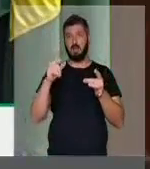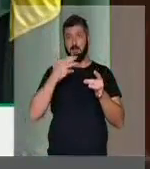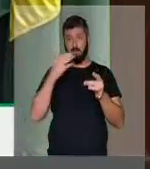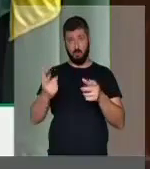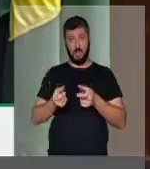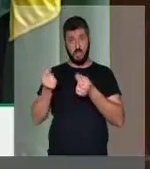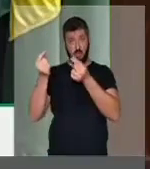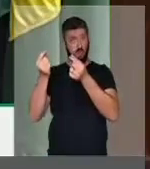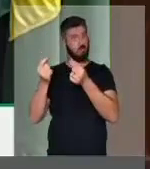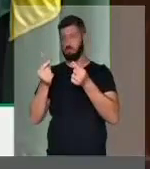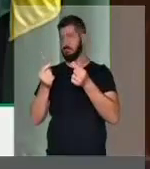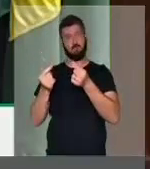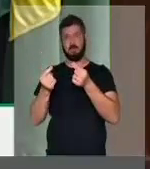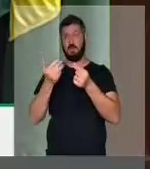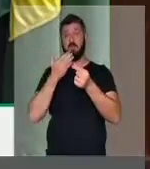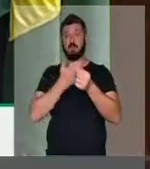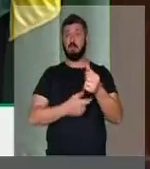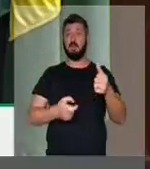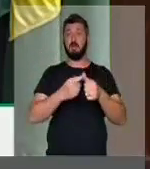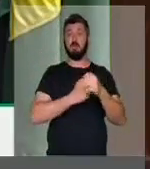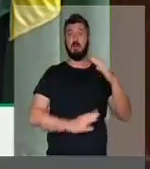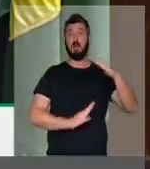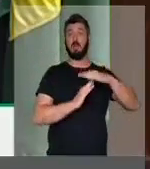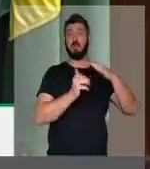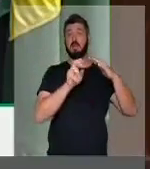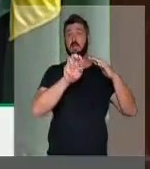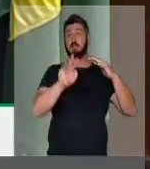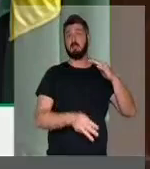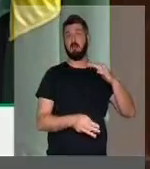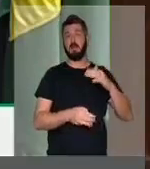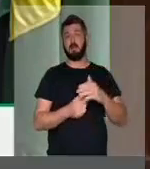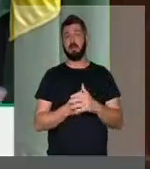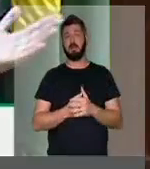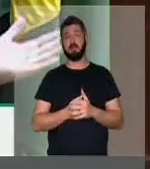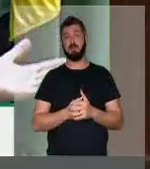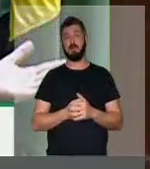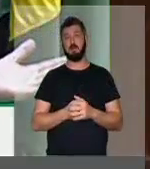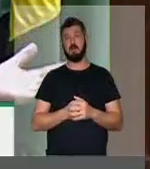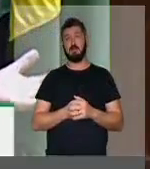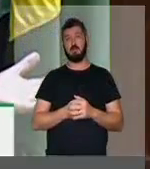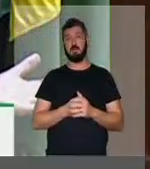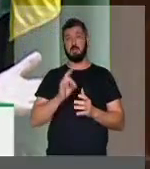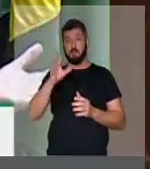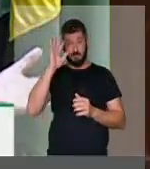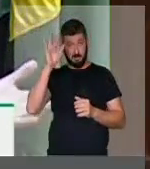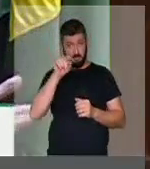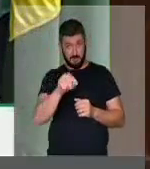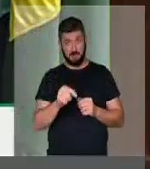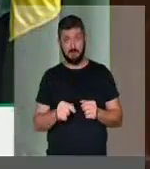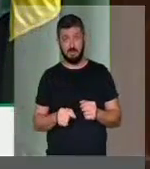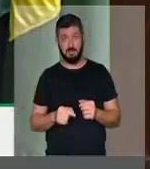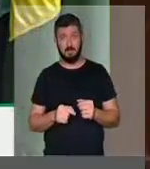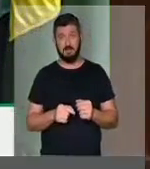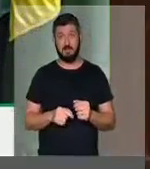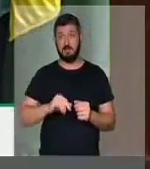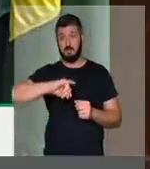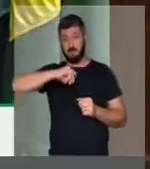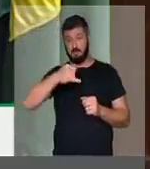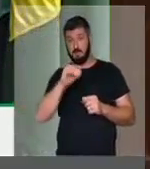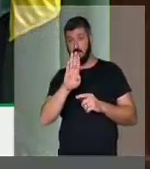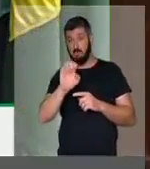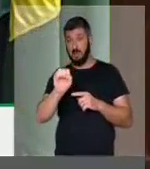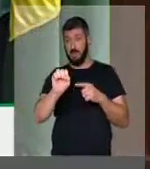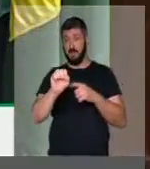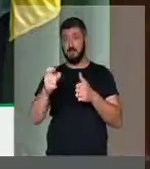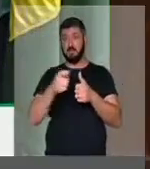para rico, isso é para quem deve até 15 milhões de reais. Só para os senhores e a senhora terem ideia, a JBS